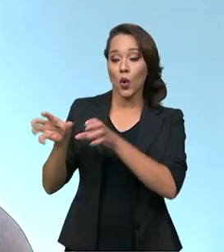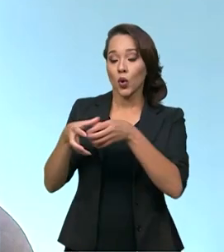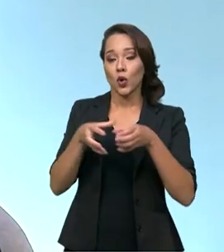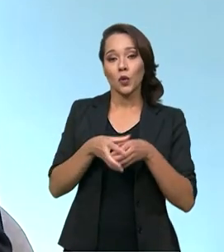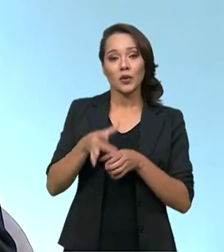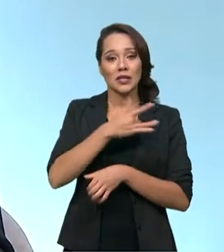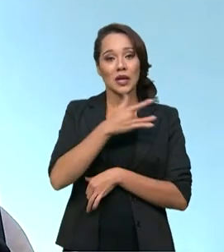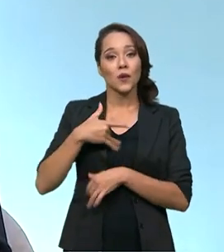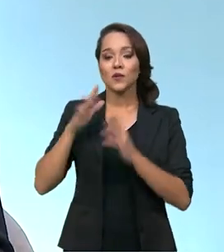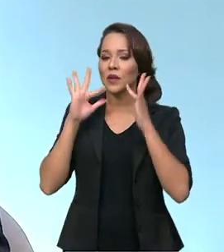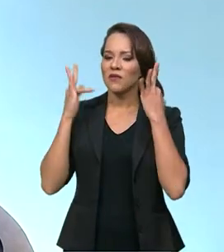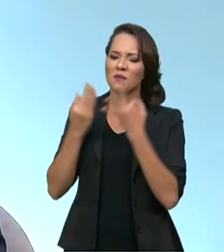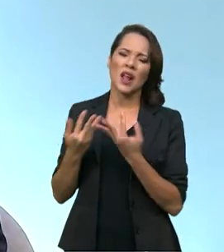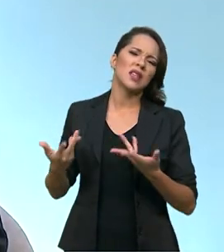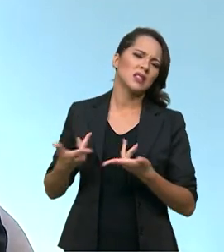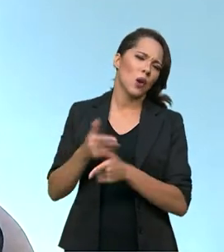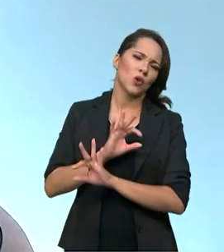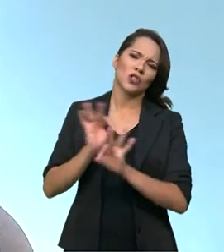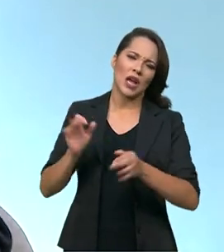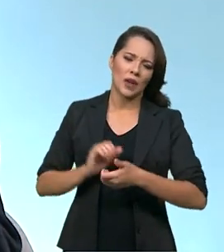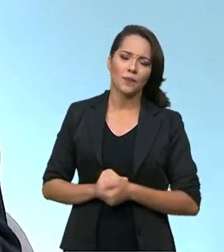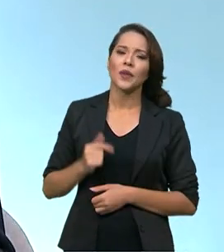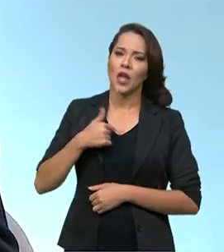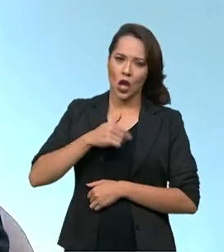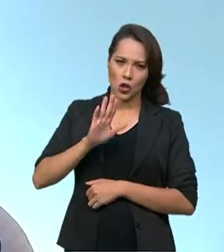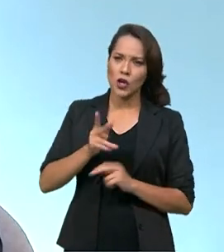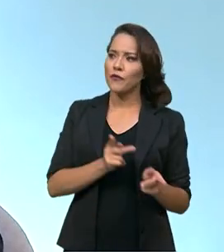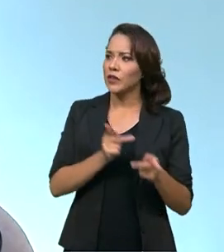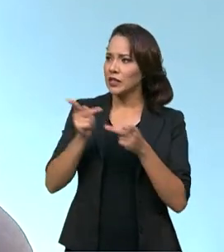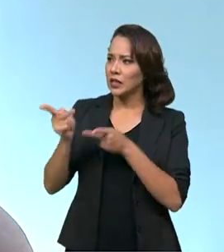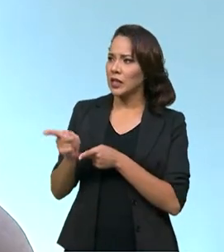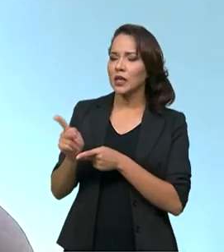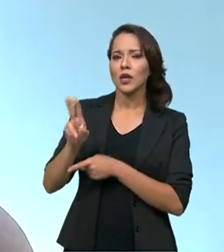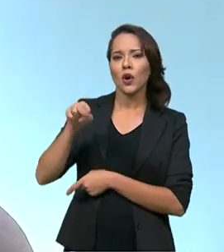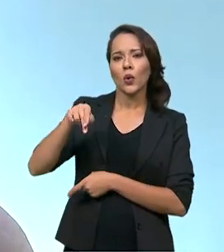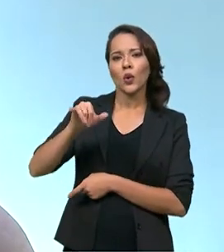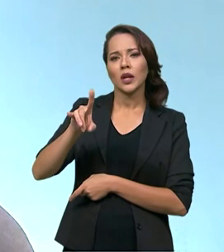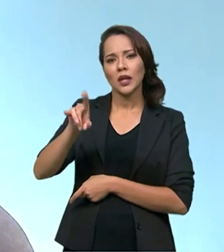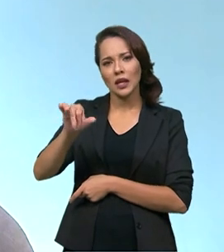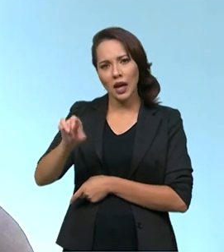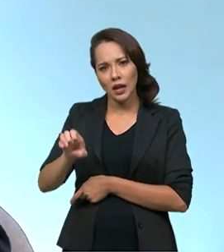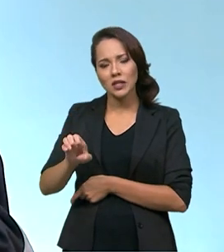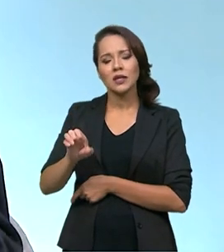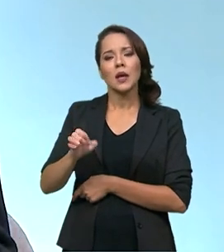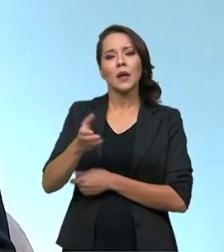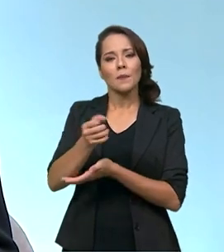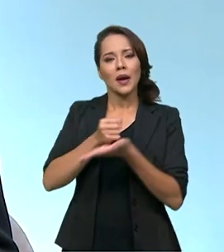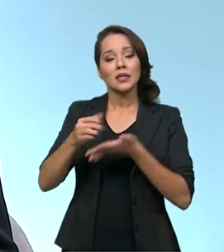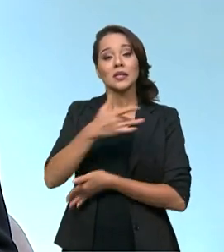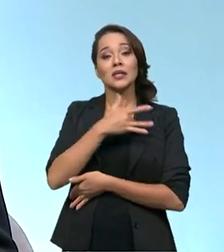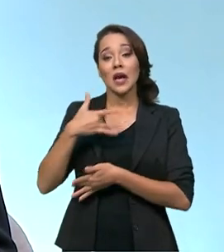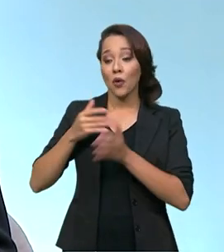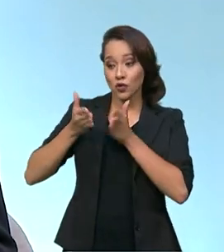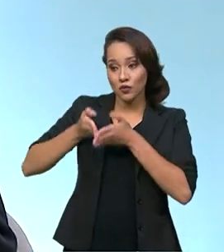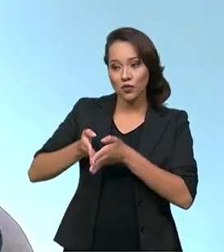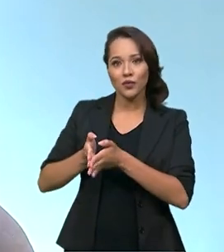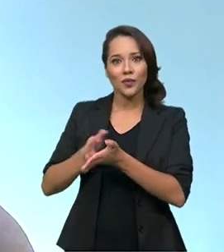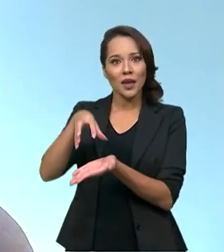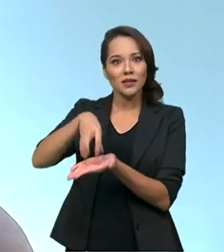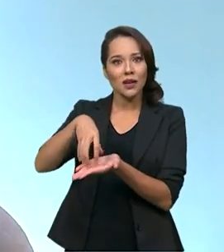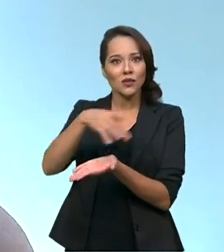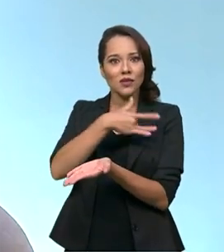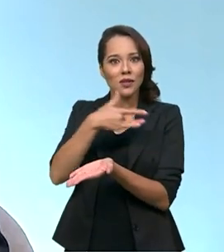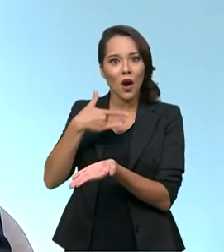de saúde da família. extraordinário. Eu mesmo já visitei as chamadas unidades básicas de saúde fluviais, UBS Fluvial, que